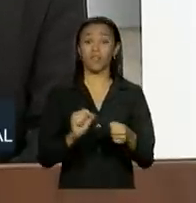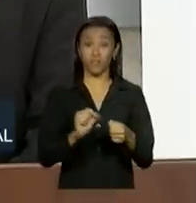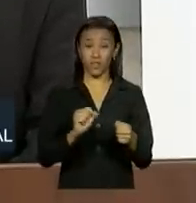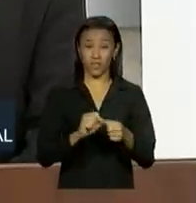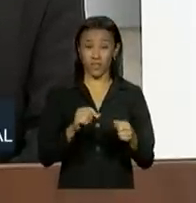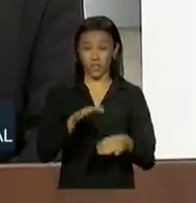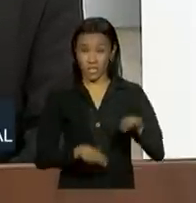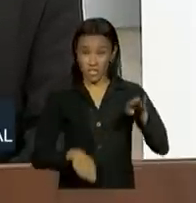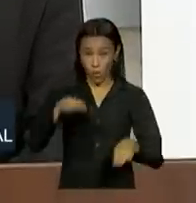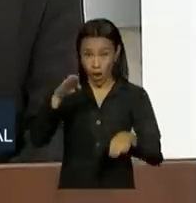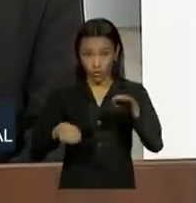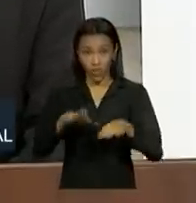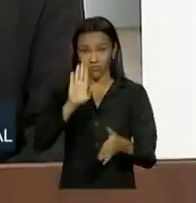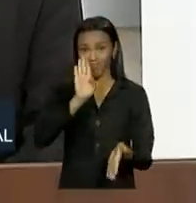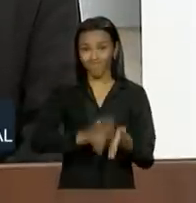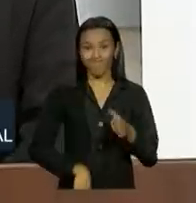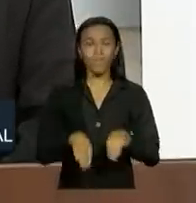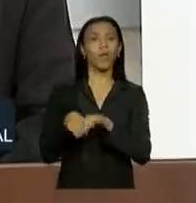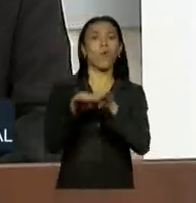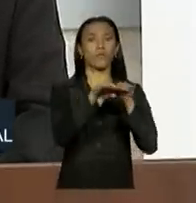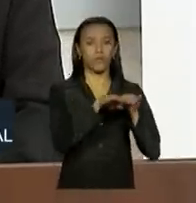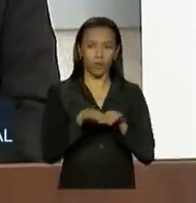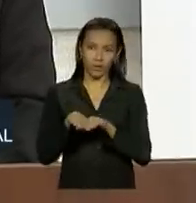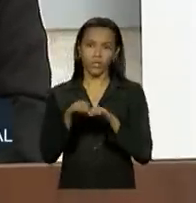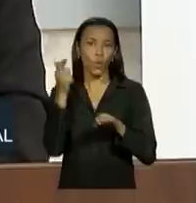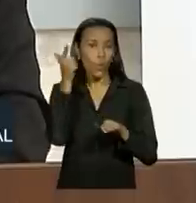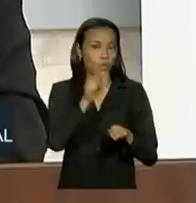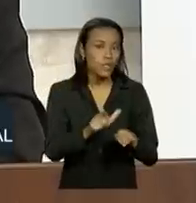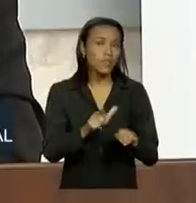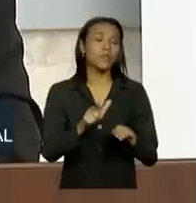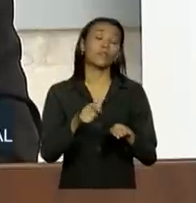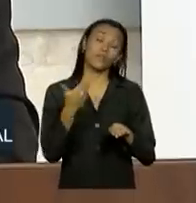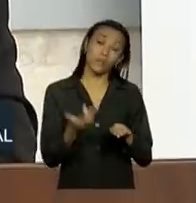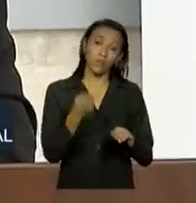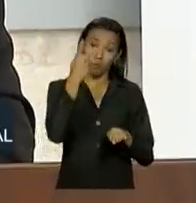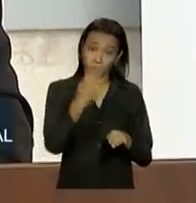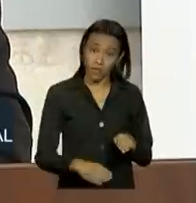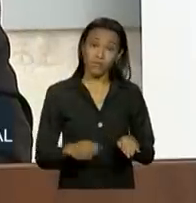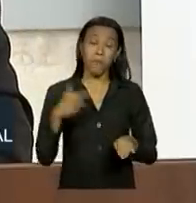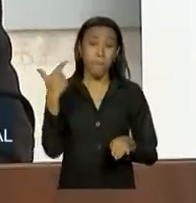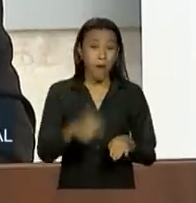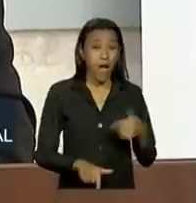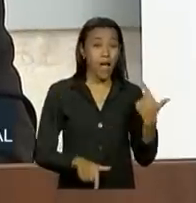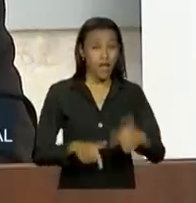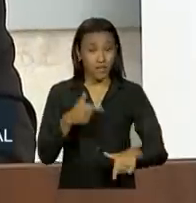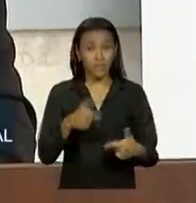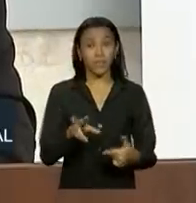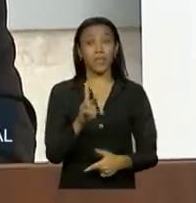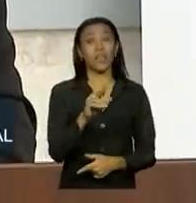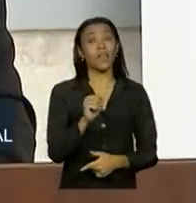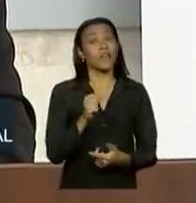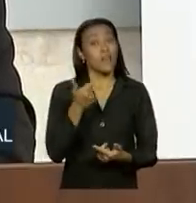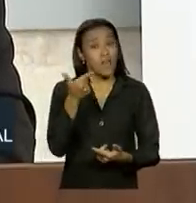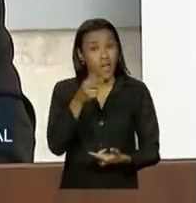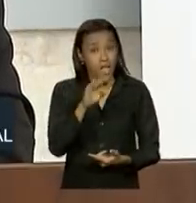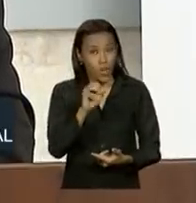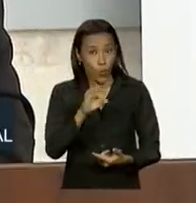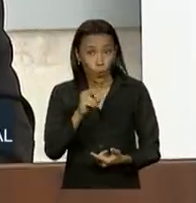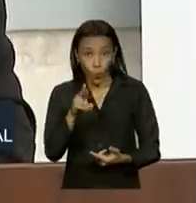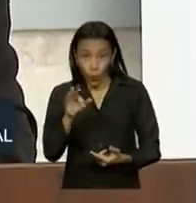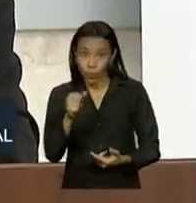desigualdades existentes. Um Estado que ainda tem muita necessidade de recurso para garantir